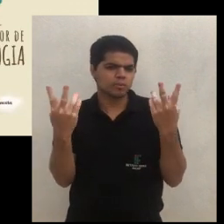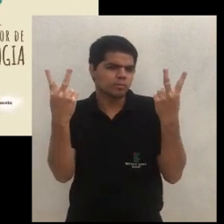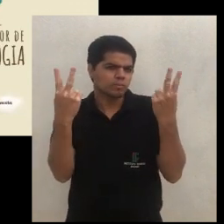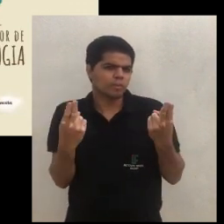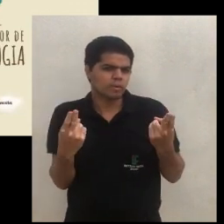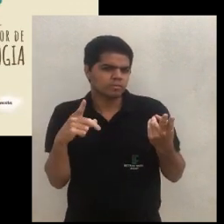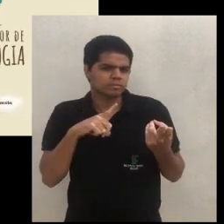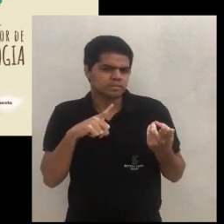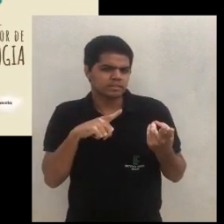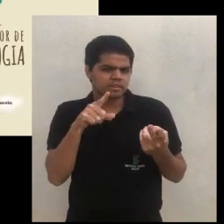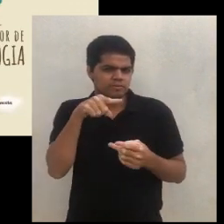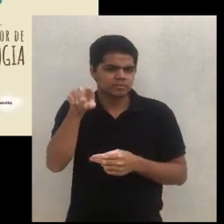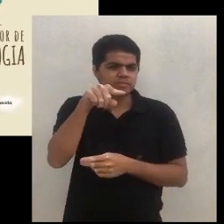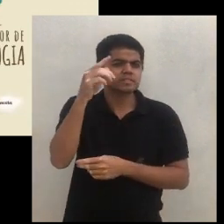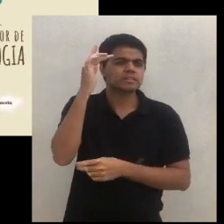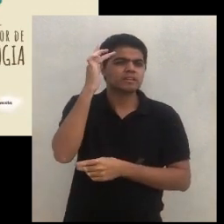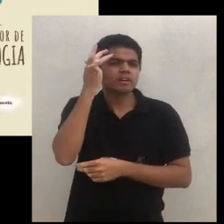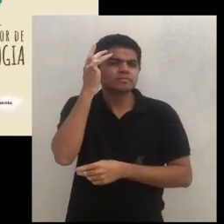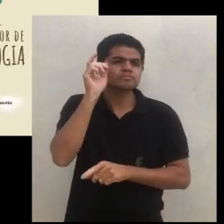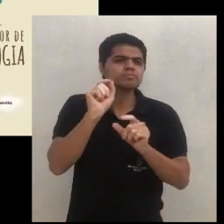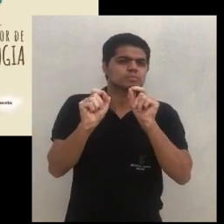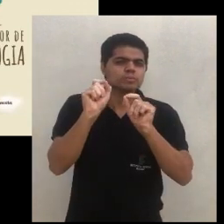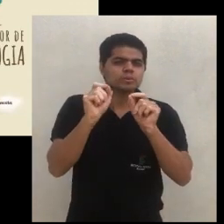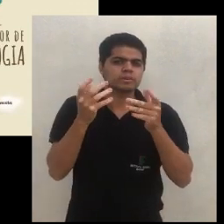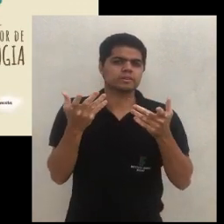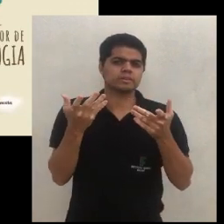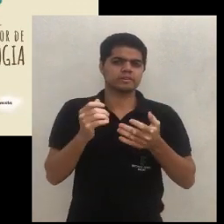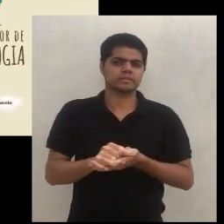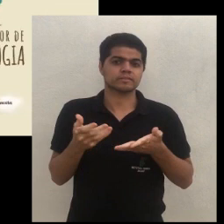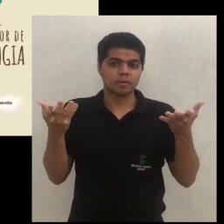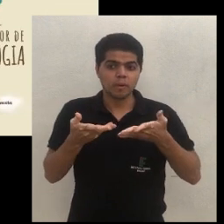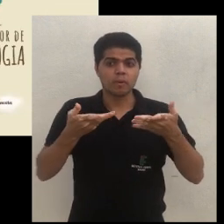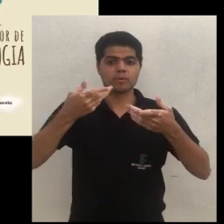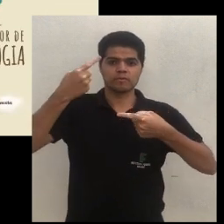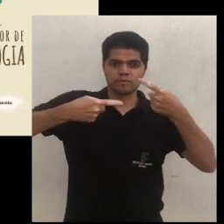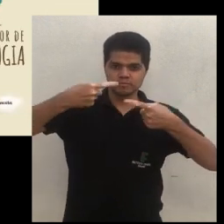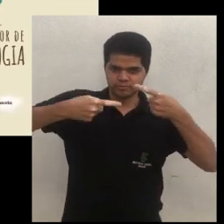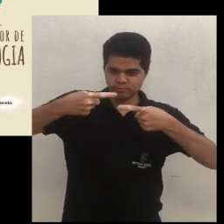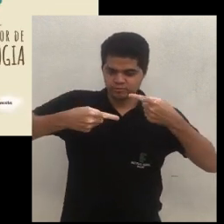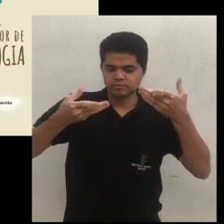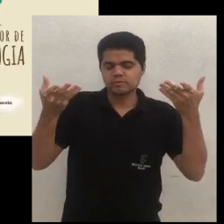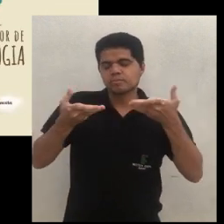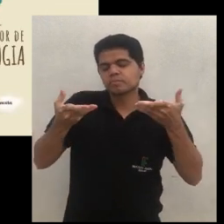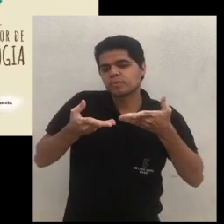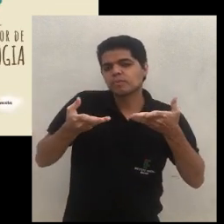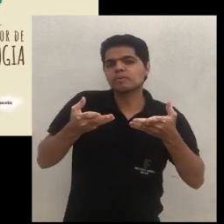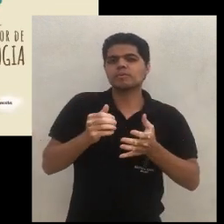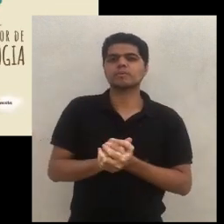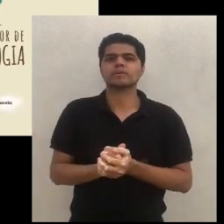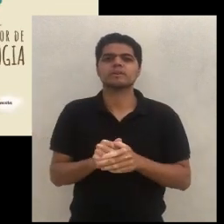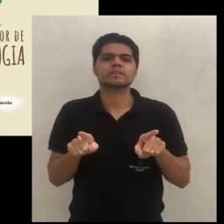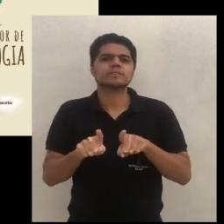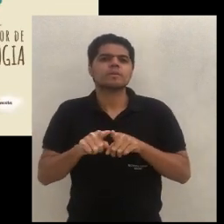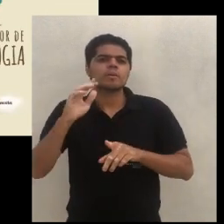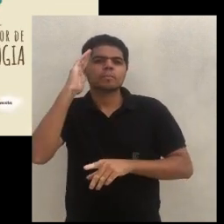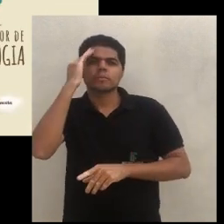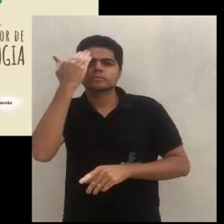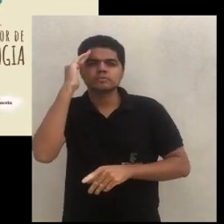O que você acha, agricultor? Então nós vamos discutir um pouco e eu vou trazer um pouco aqui do